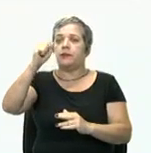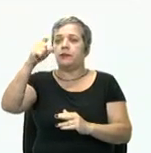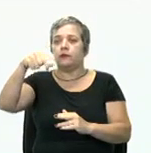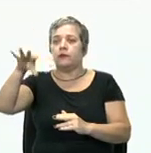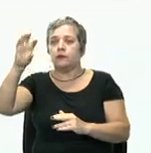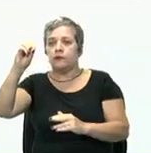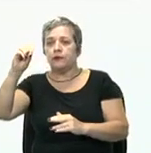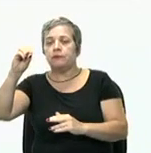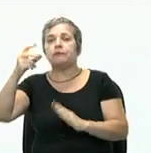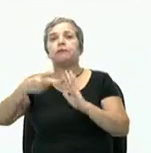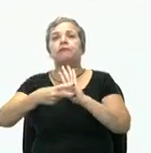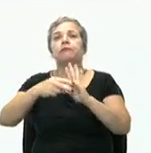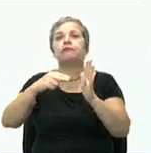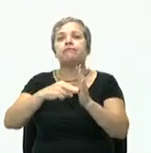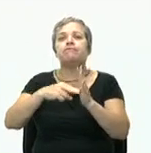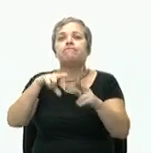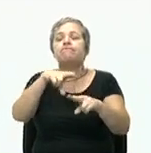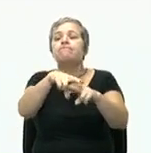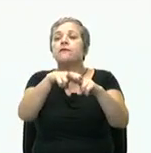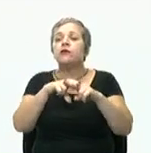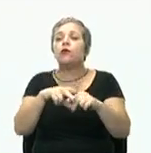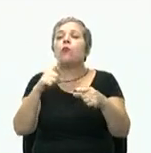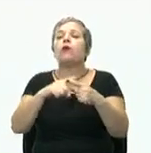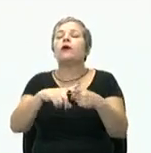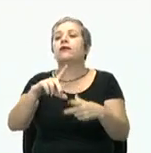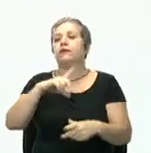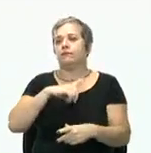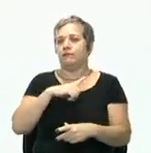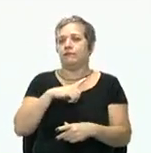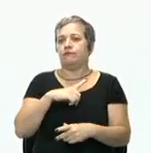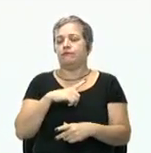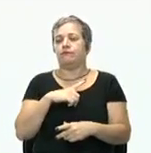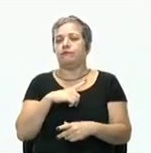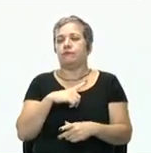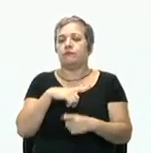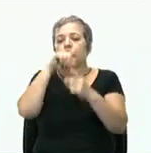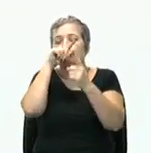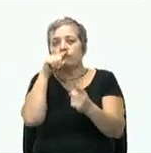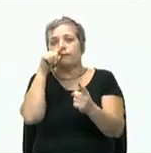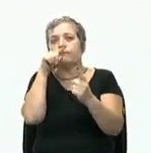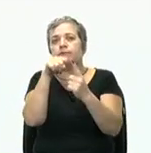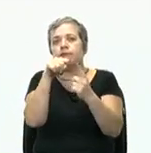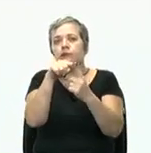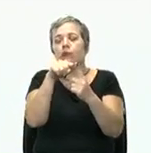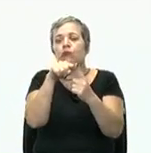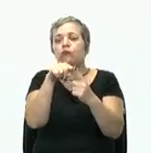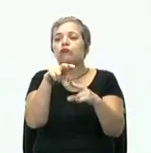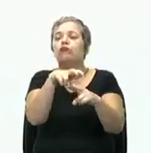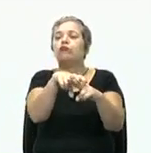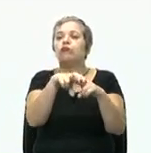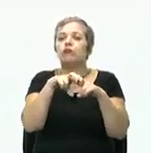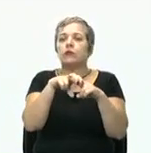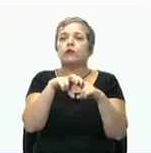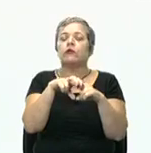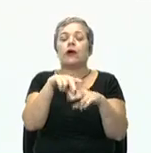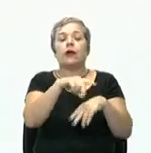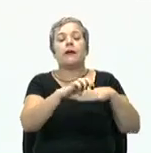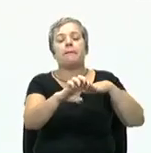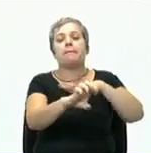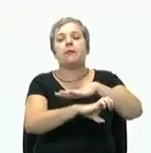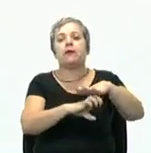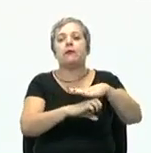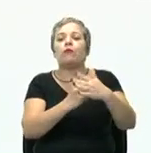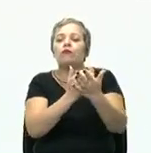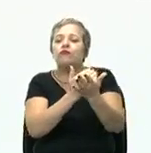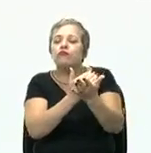Missão significa a razão da sua existência. É a finalidade ou o motivo pelo qual a organização foi